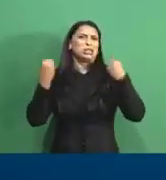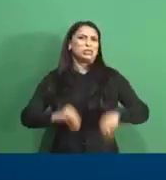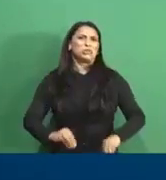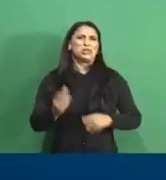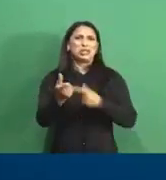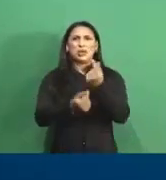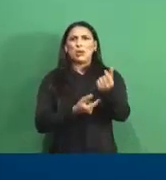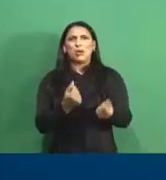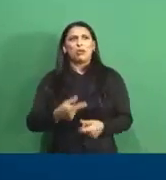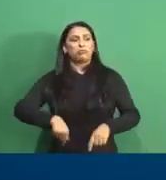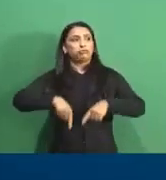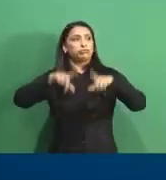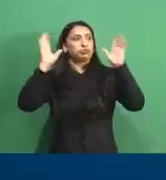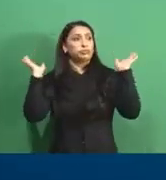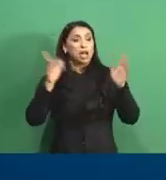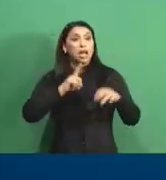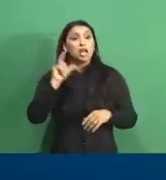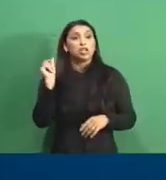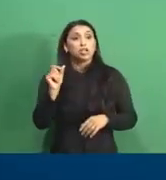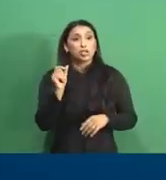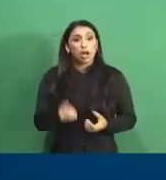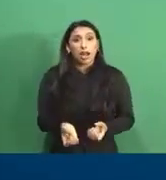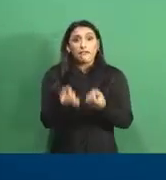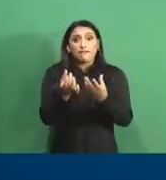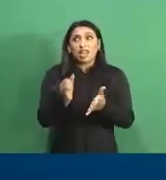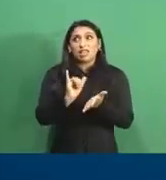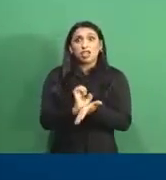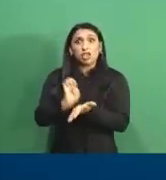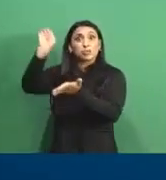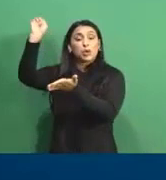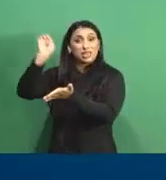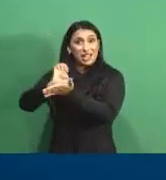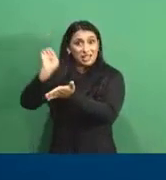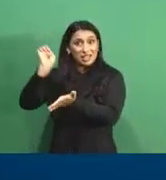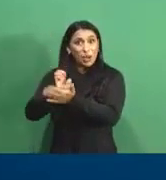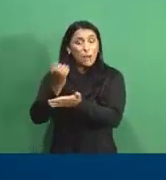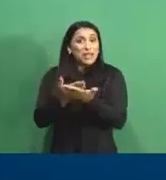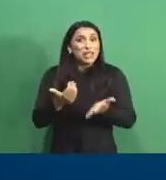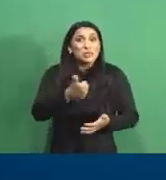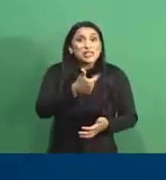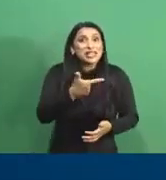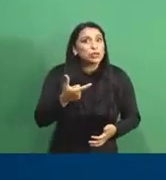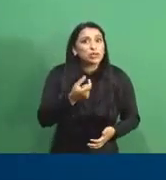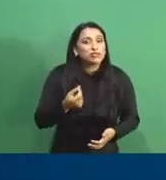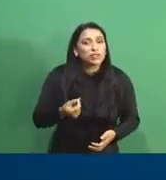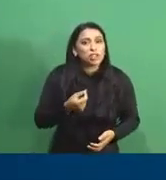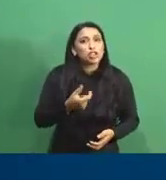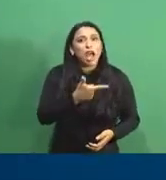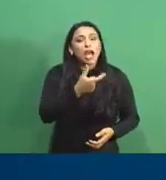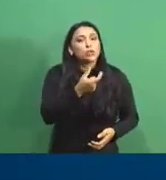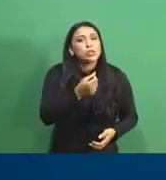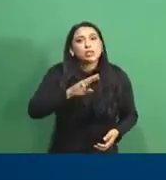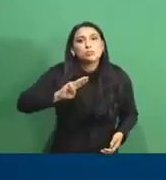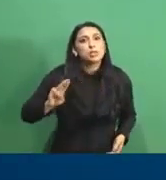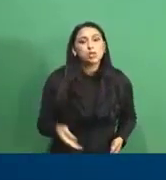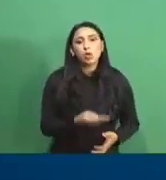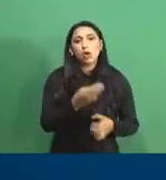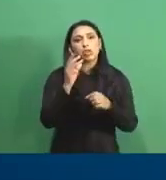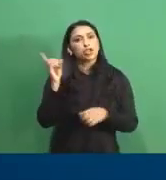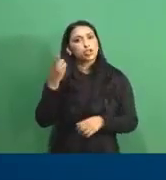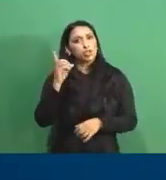econômicos. Somente no mercado de exportação brasileiro perdemos de 120 a 200 milhões de dólares anuais.